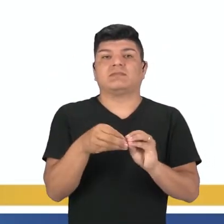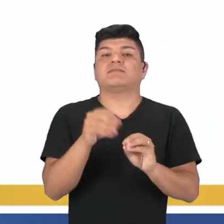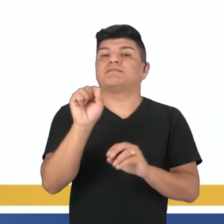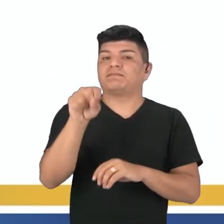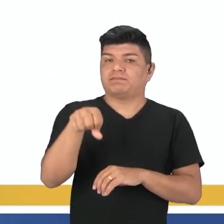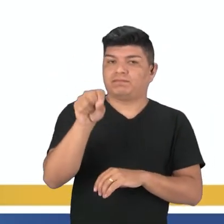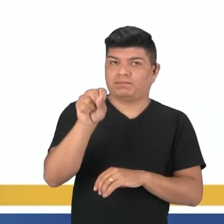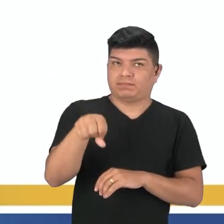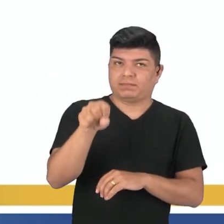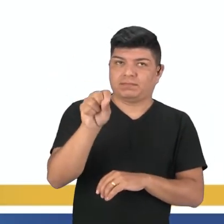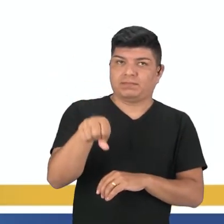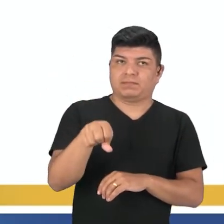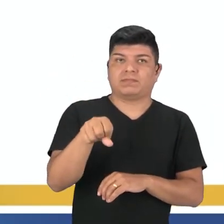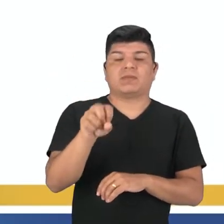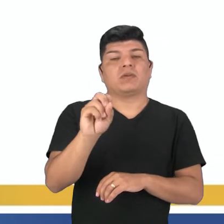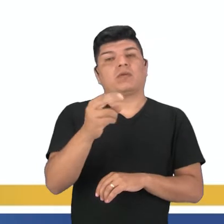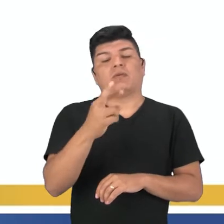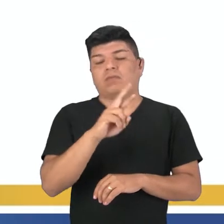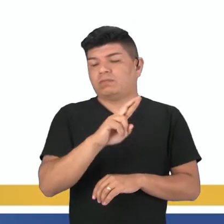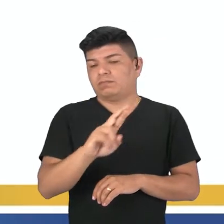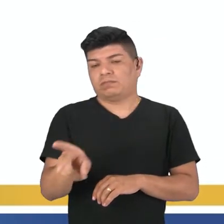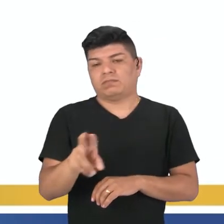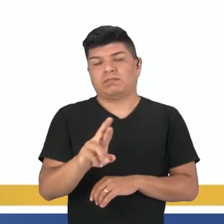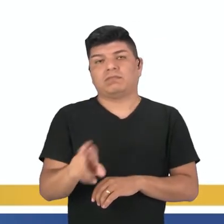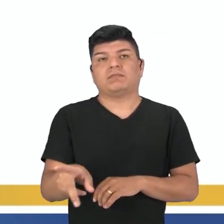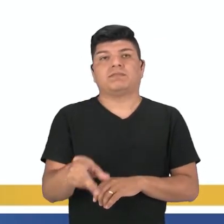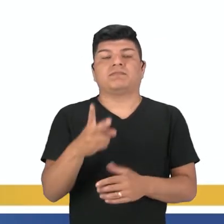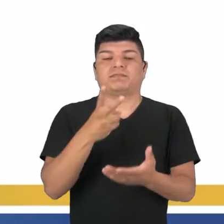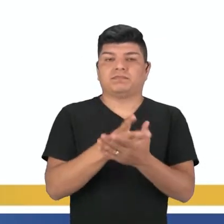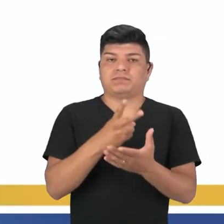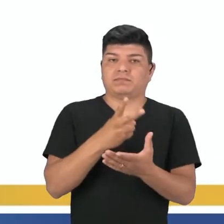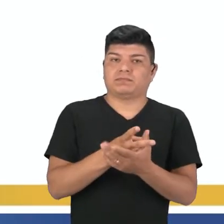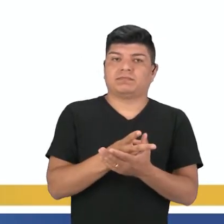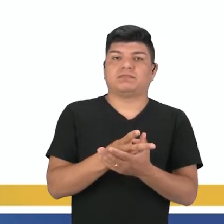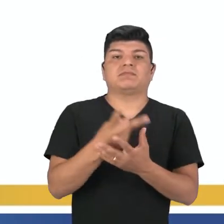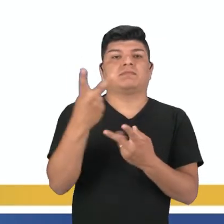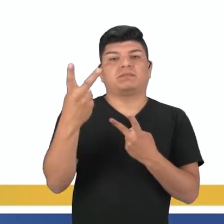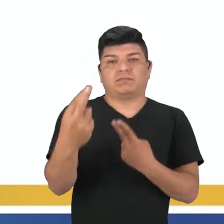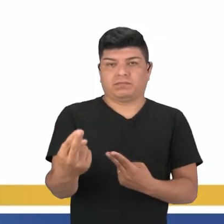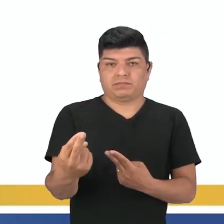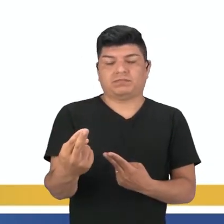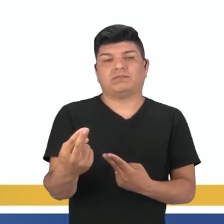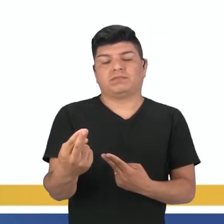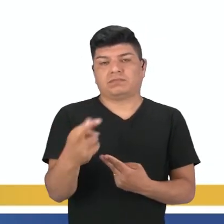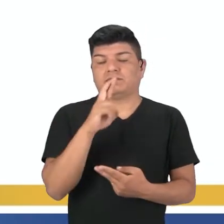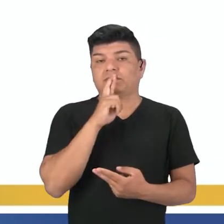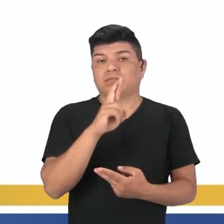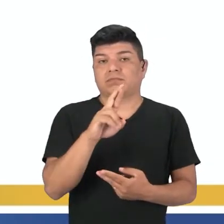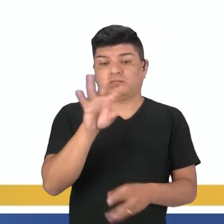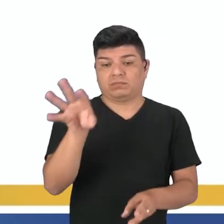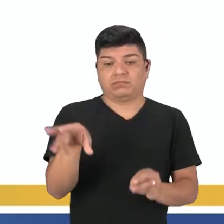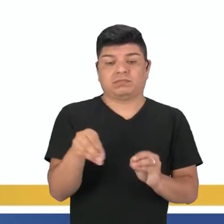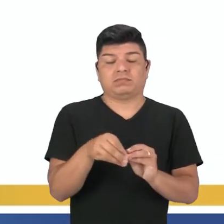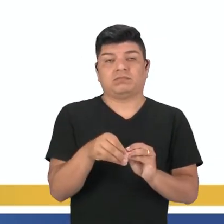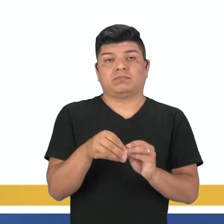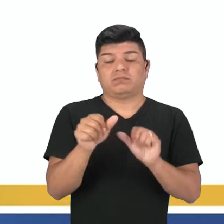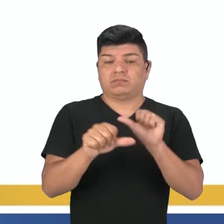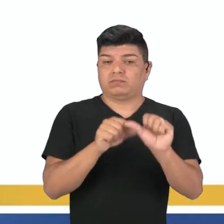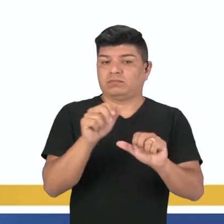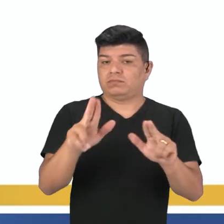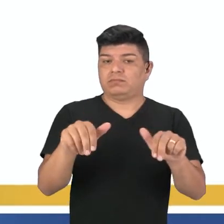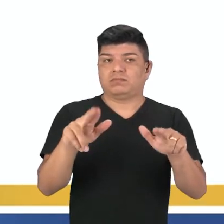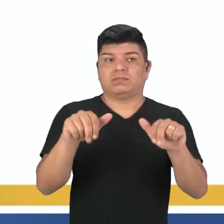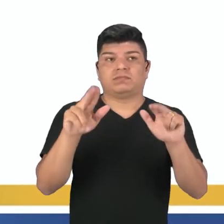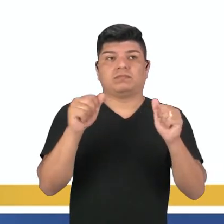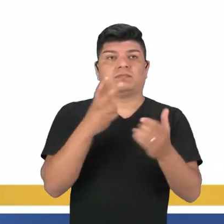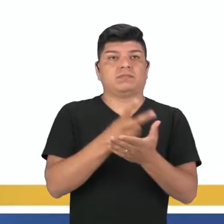yes, I was, no, I wasn't. Vai ser sempre do mesmo jeito, tá pessoal? As respostas curtas elas não mudam,